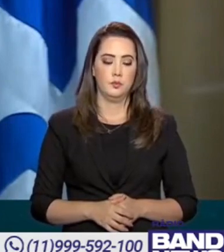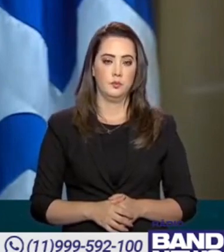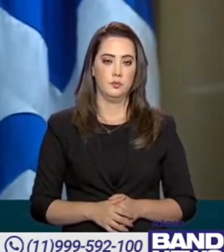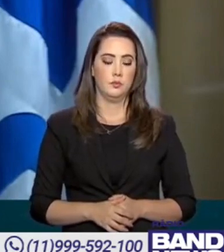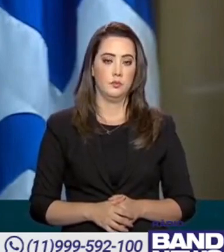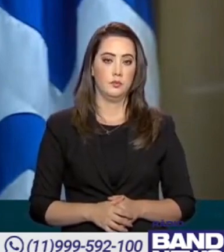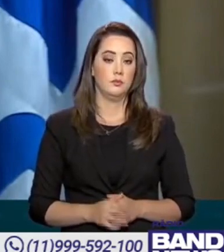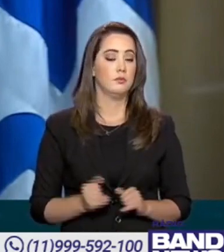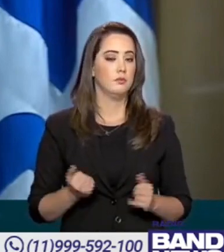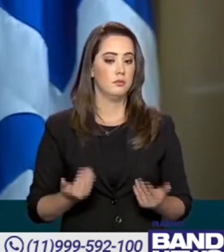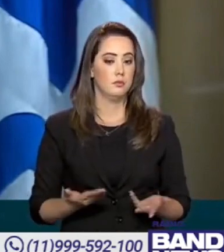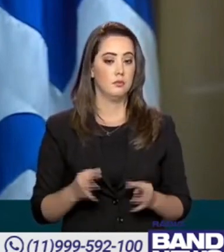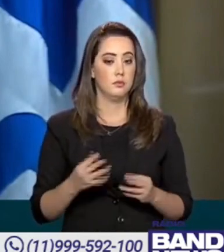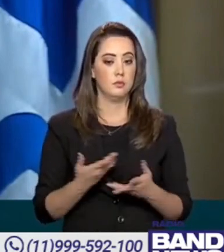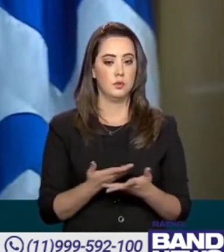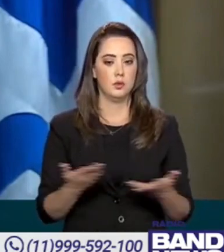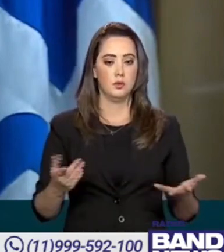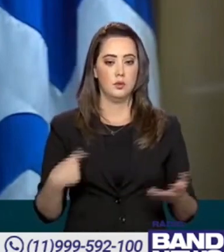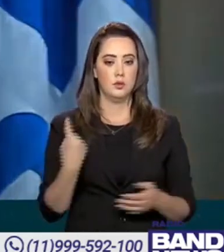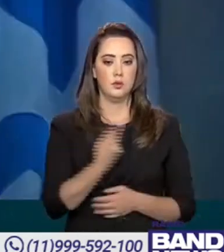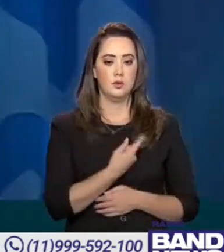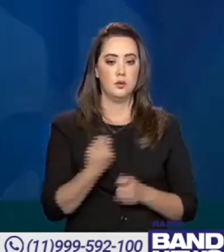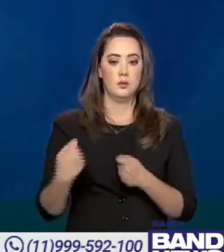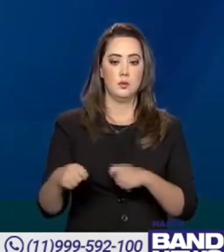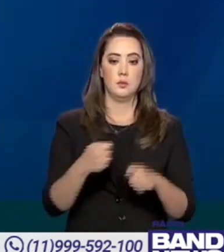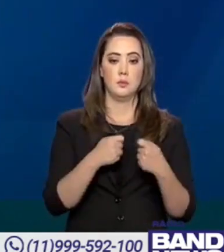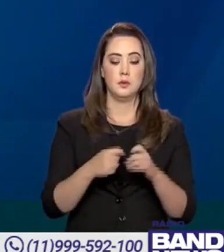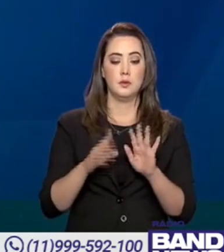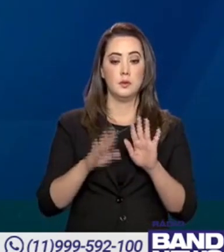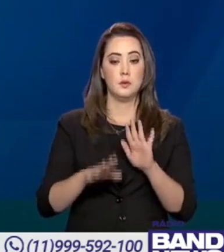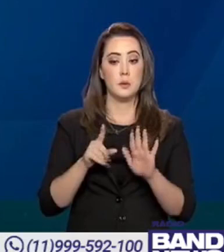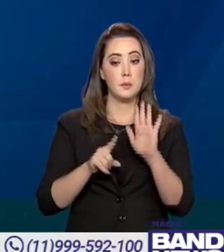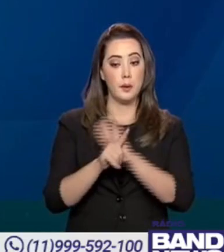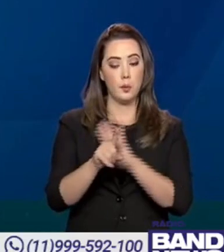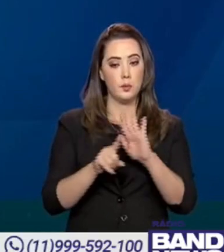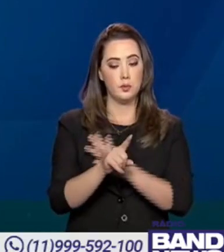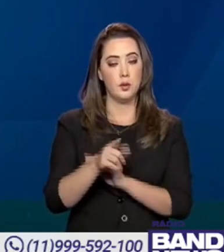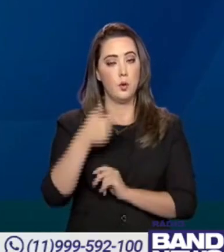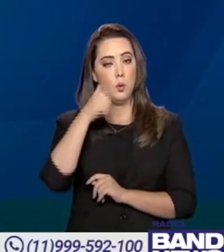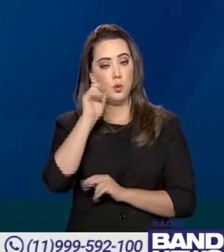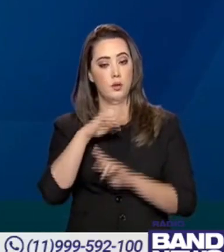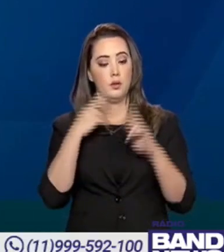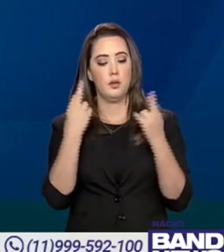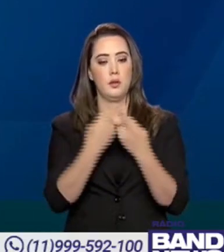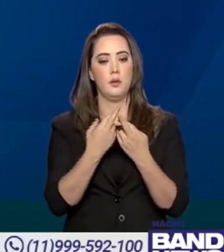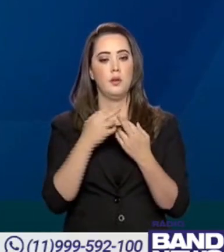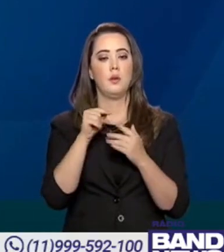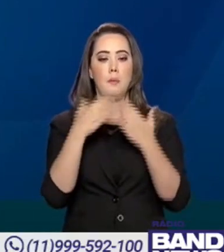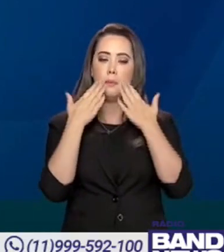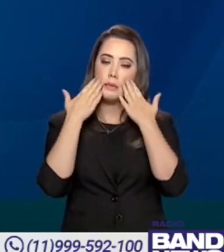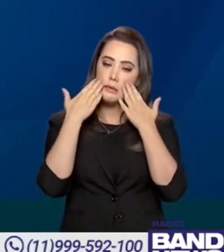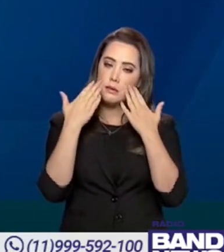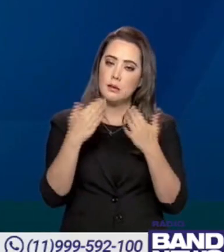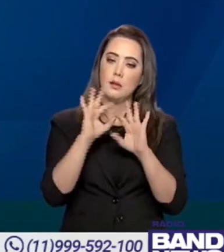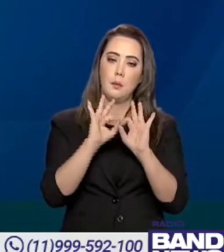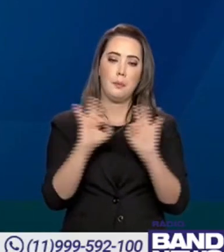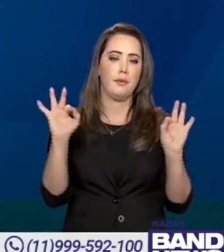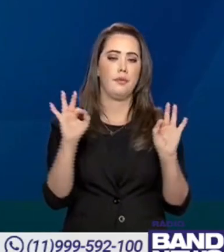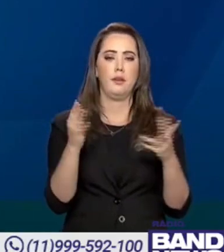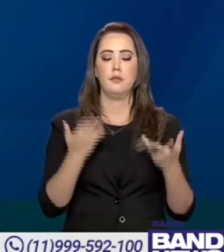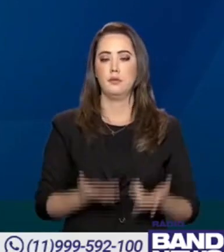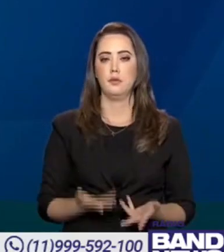E, diante disso, algo que também tem nos questionado, ontem na audiência pública foi muito bem apresentado,